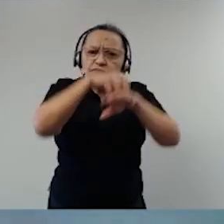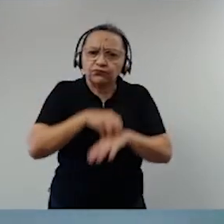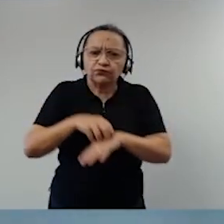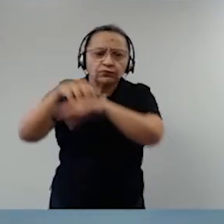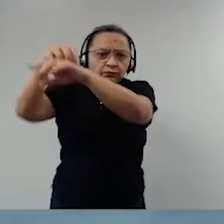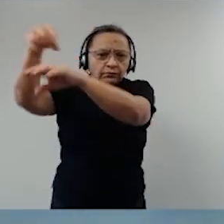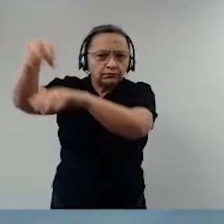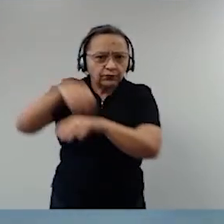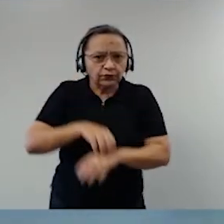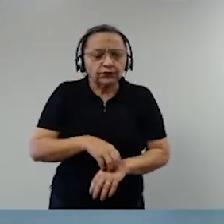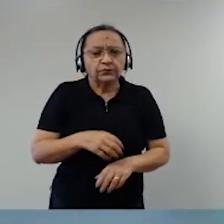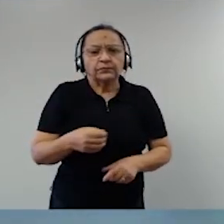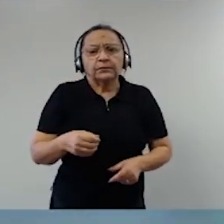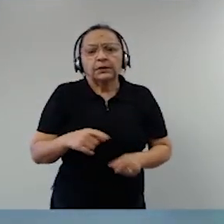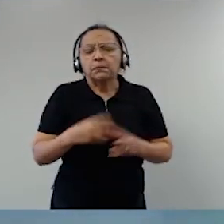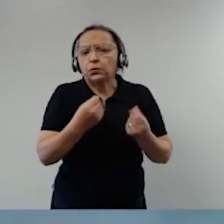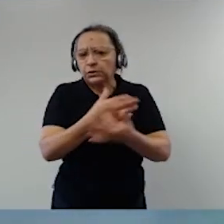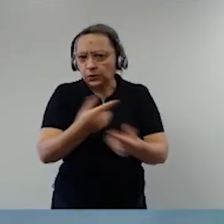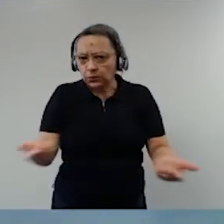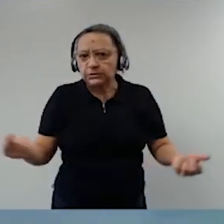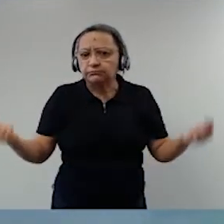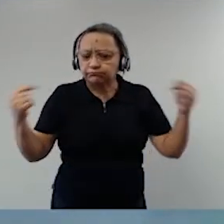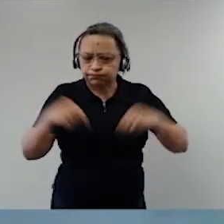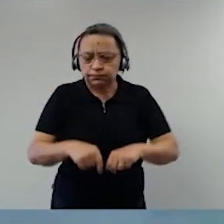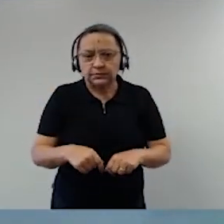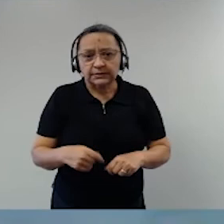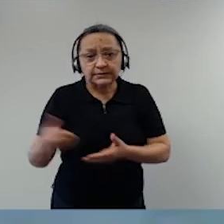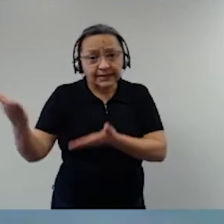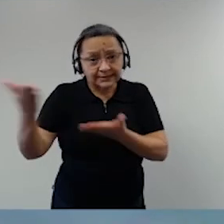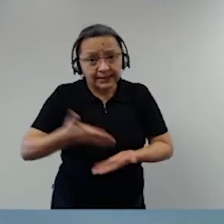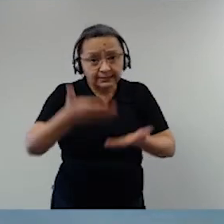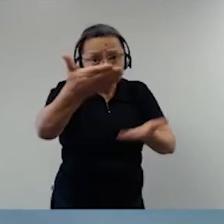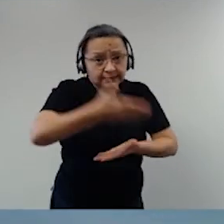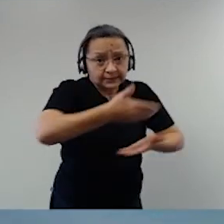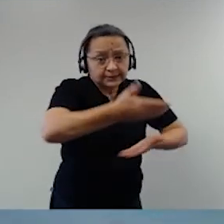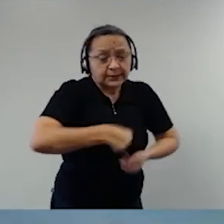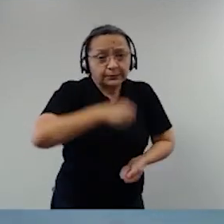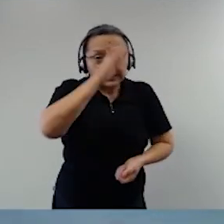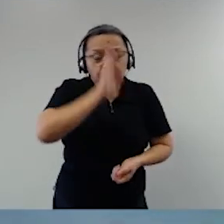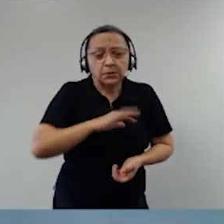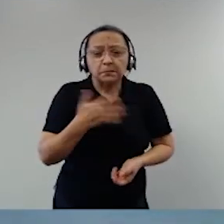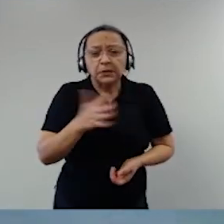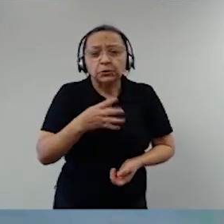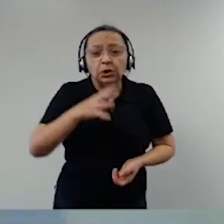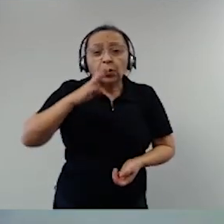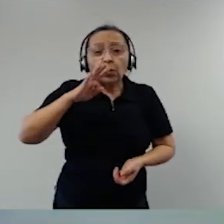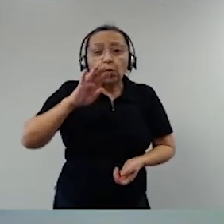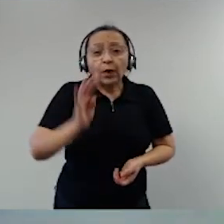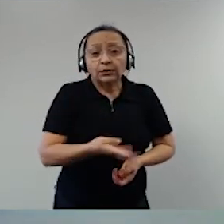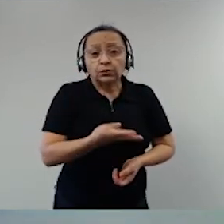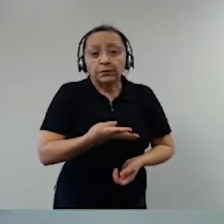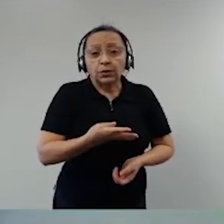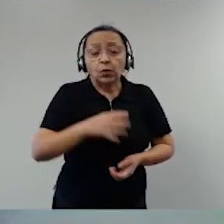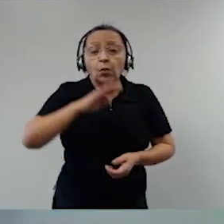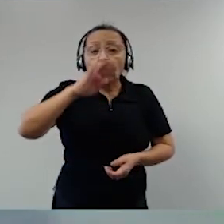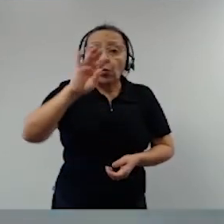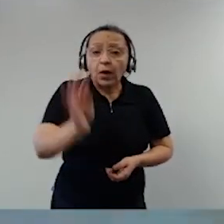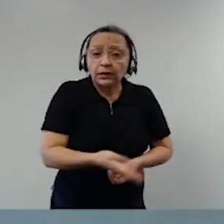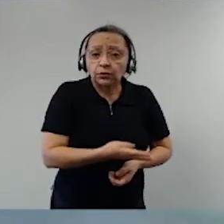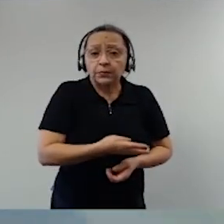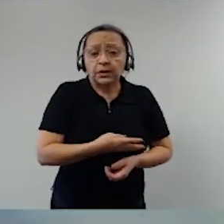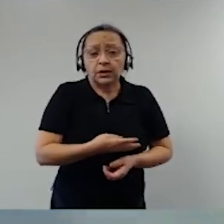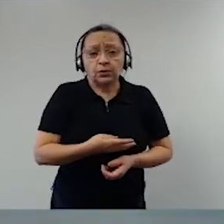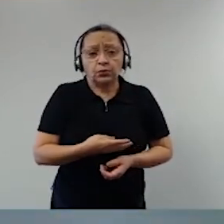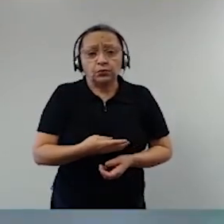equipamentos, etc., dentro do Brasil. Mais ou menos 4 mil, descontaminação de locais públicos,